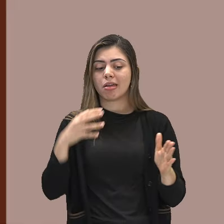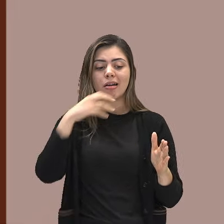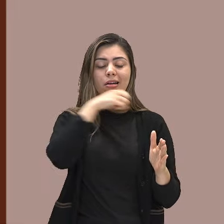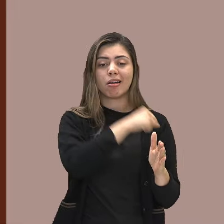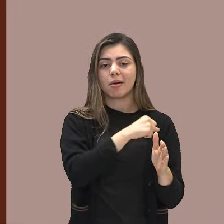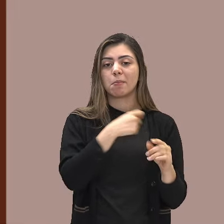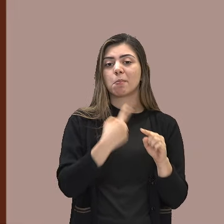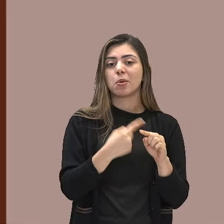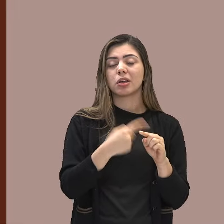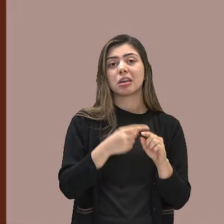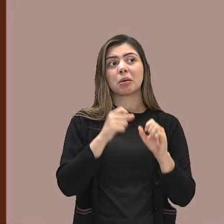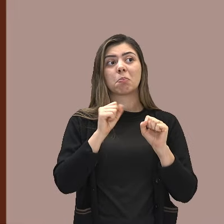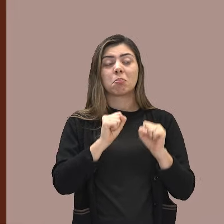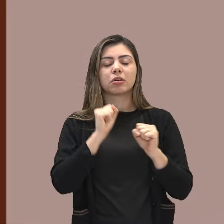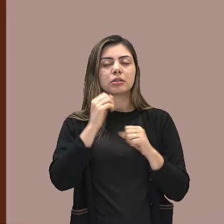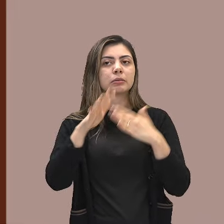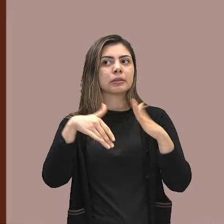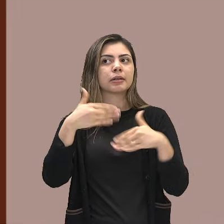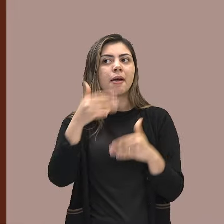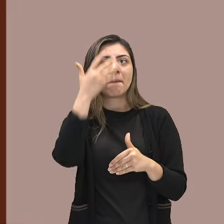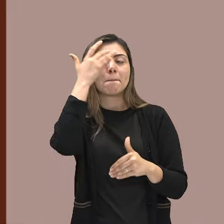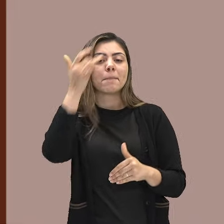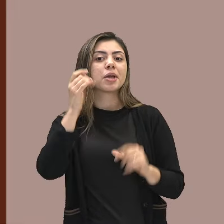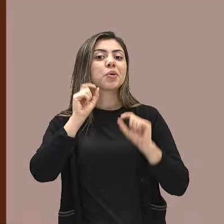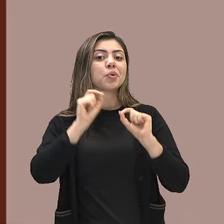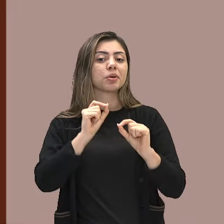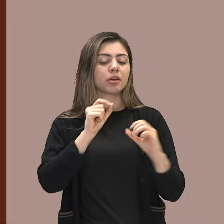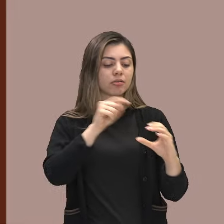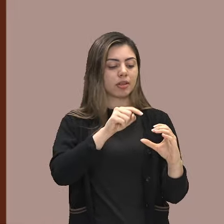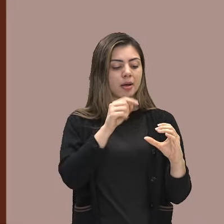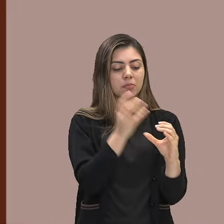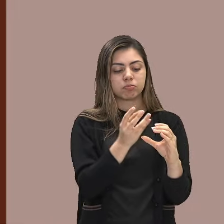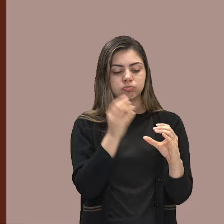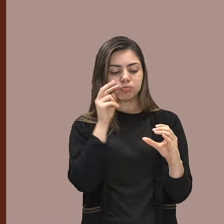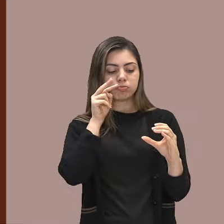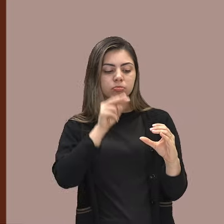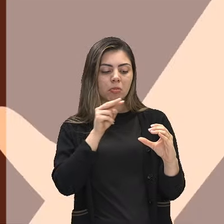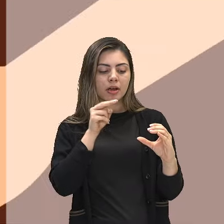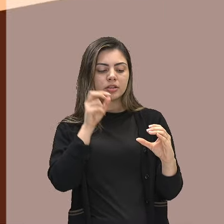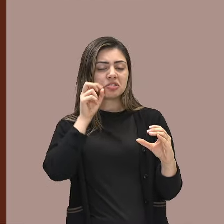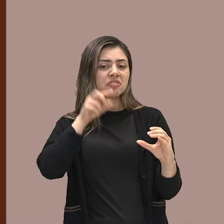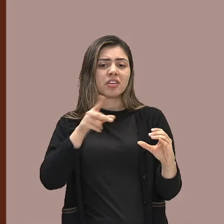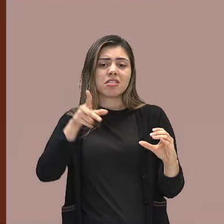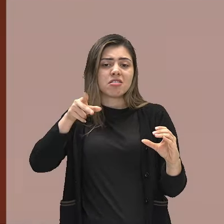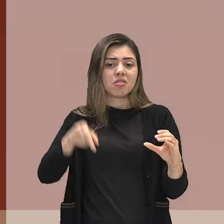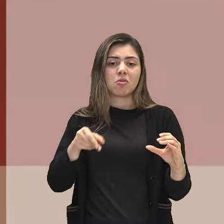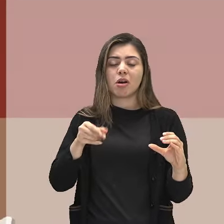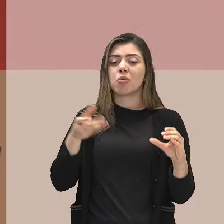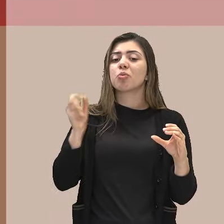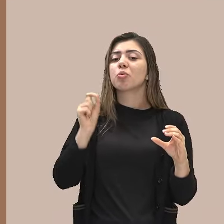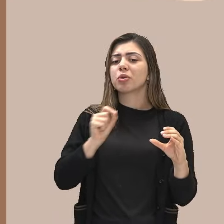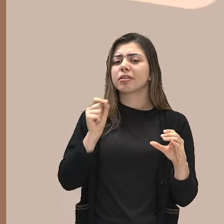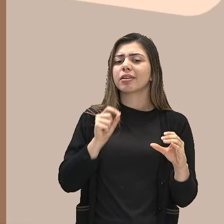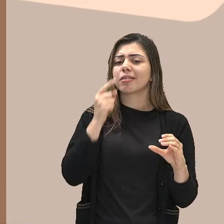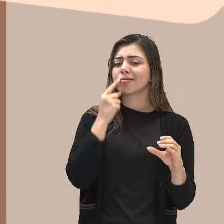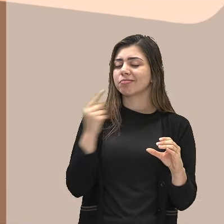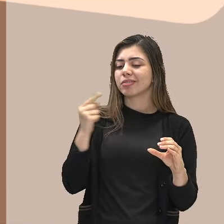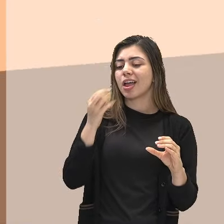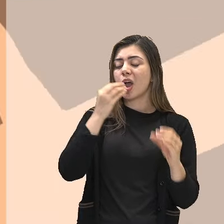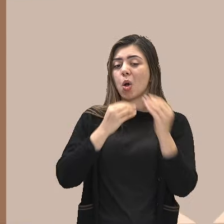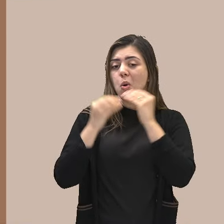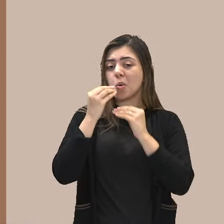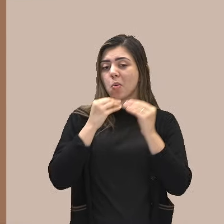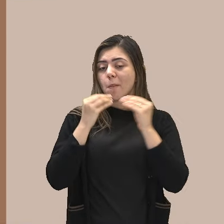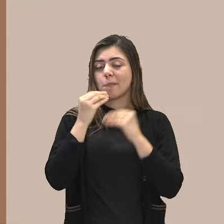a embutuada certeza de que o amanhã nos colocará diante do mesmo quadro, a laranja de sobremesa.